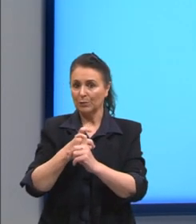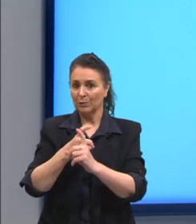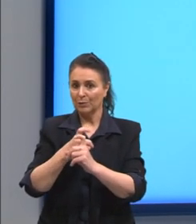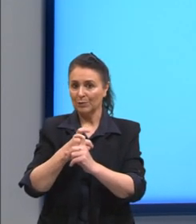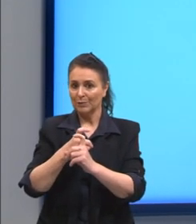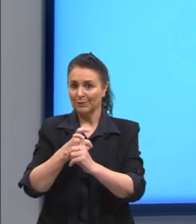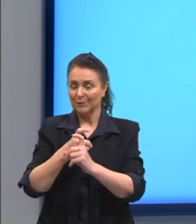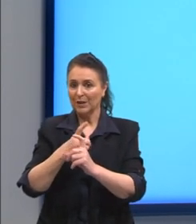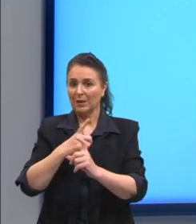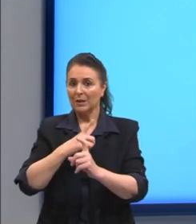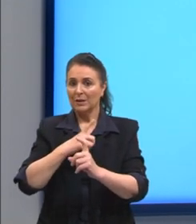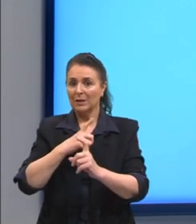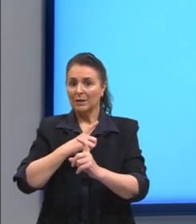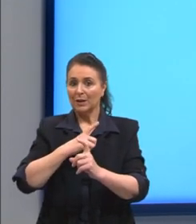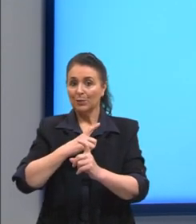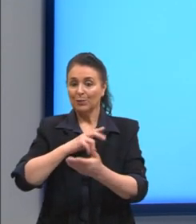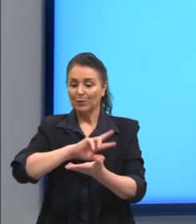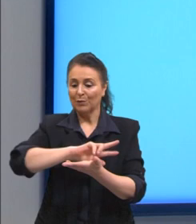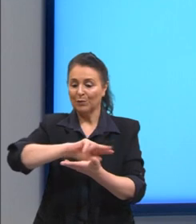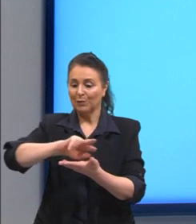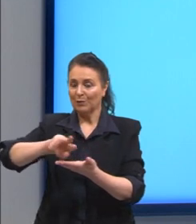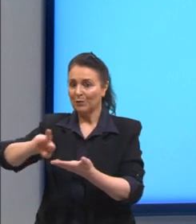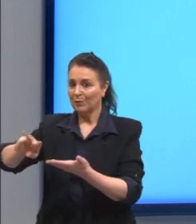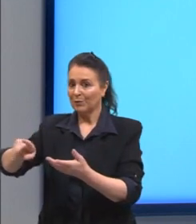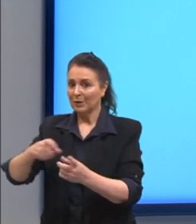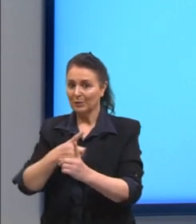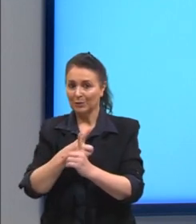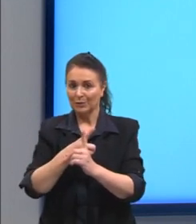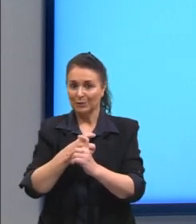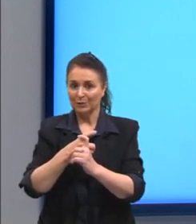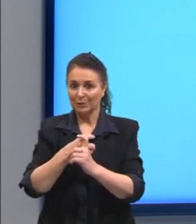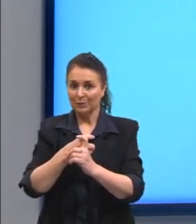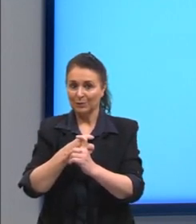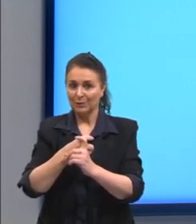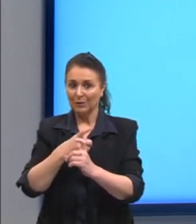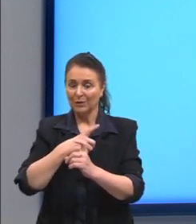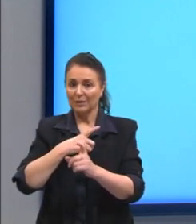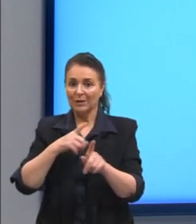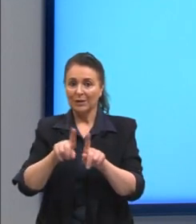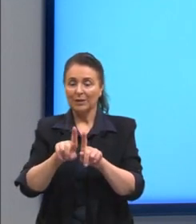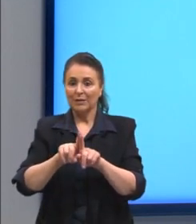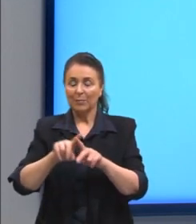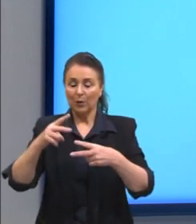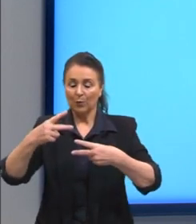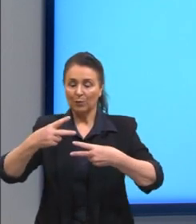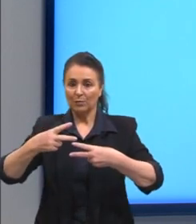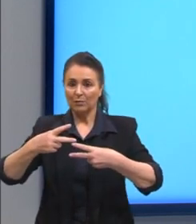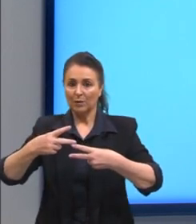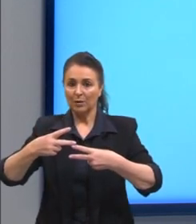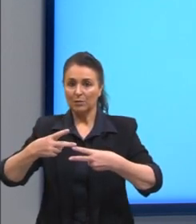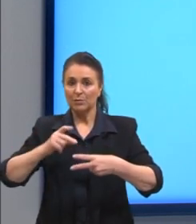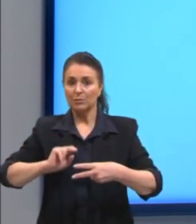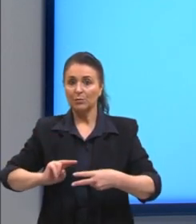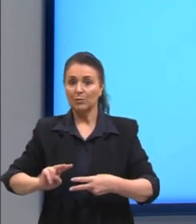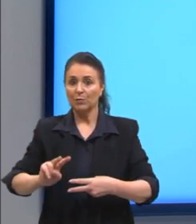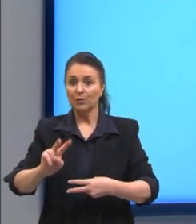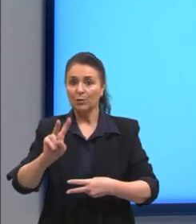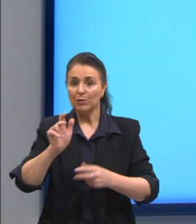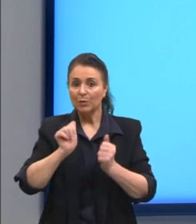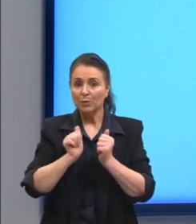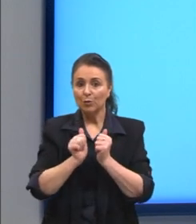formando este polinômio, tá? Aqui nós temos também os coeficientes, tá? São os valores que